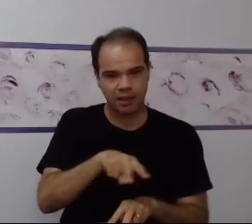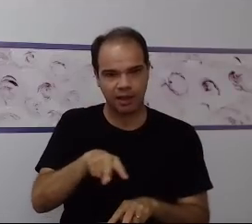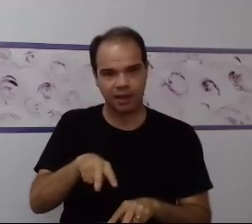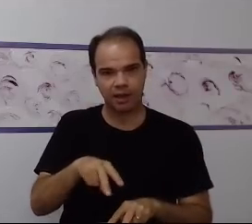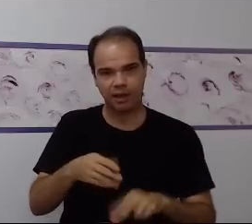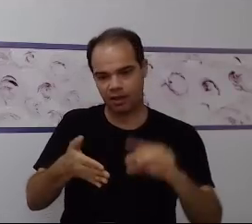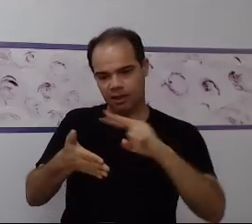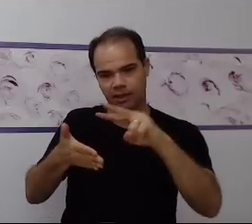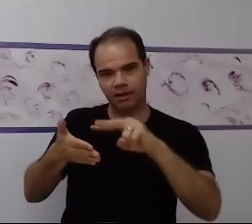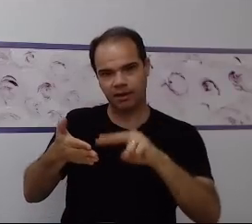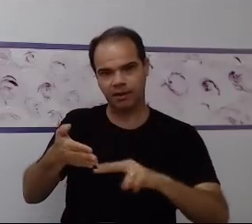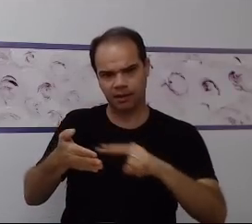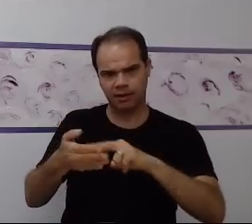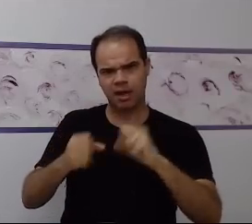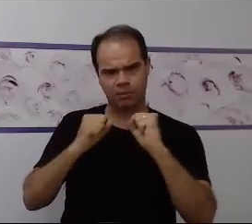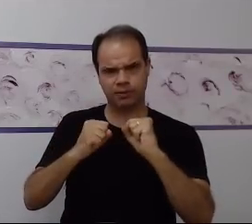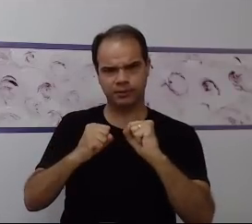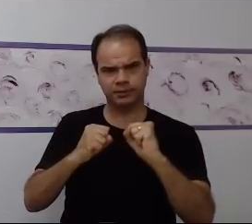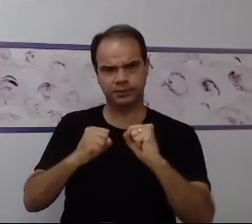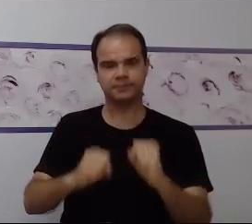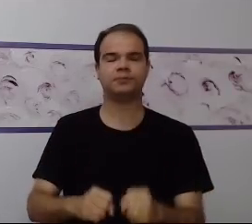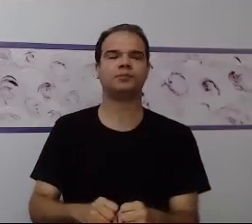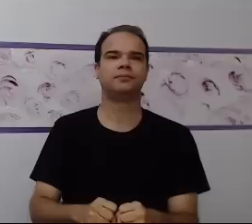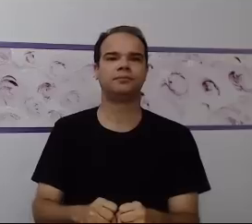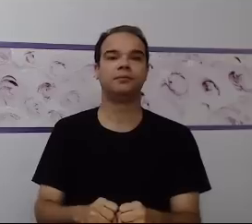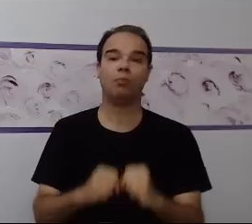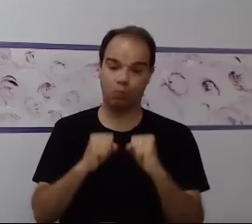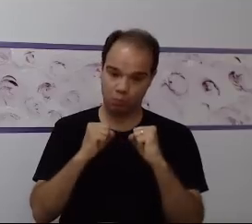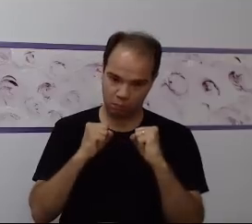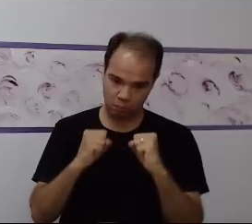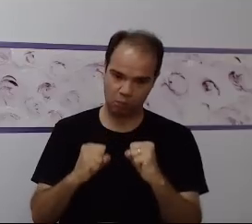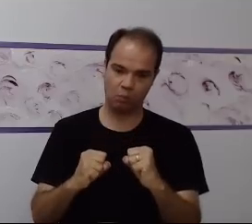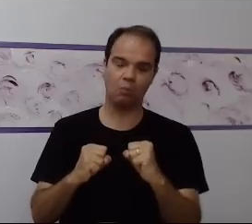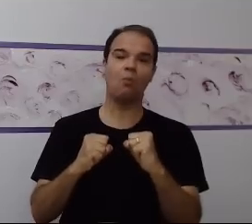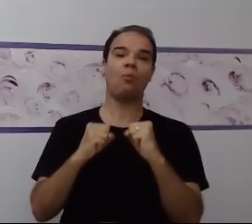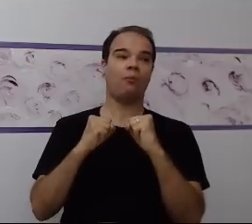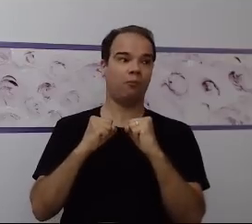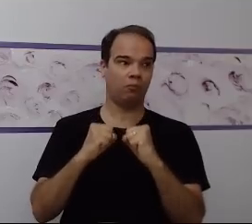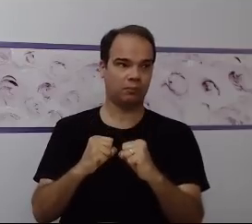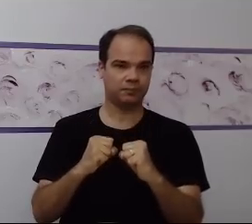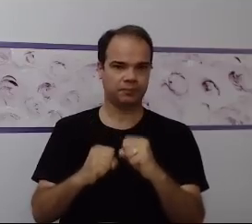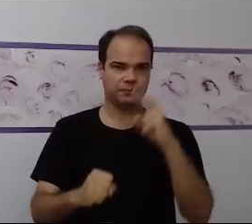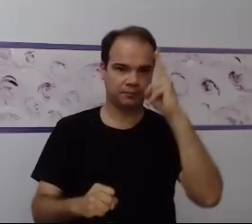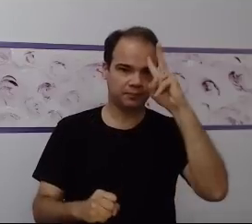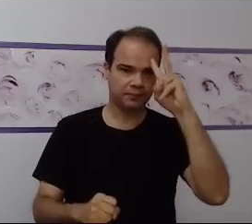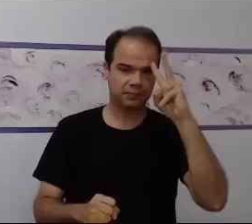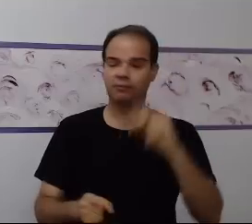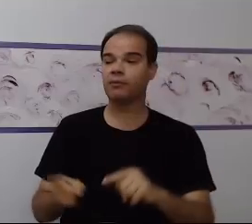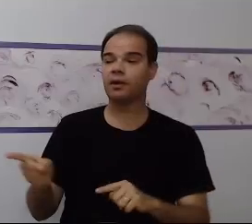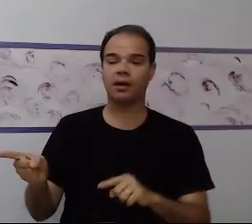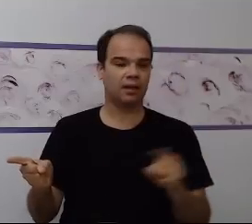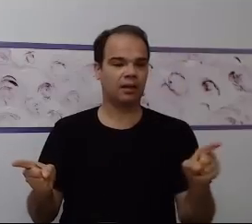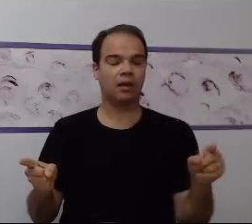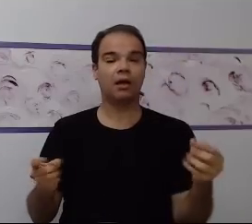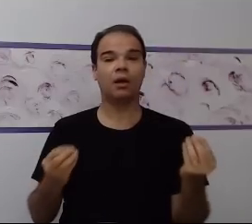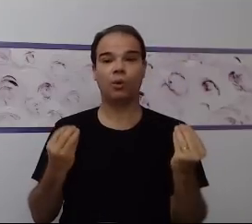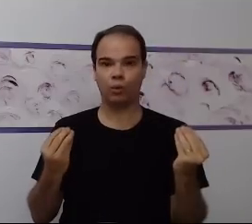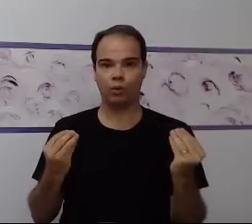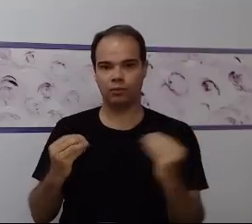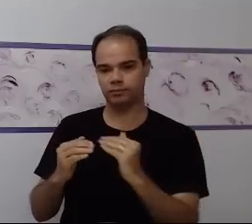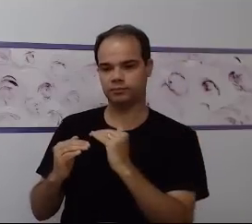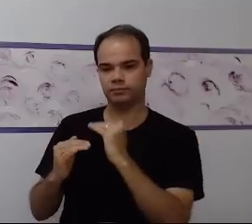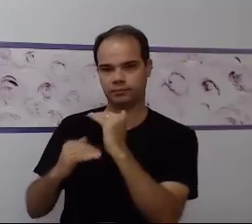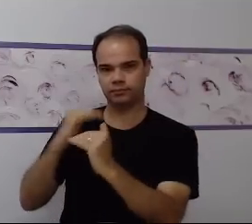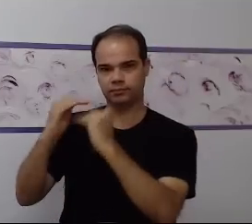Na verdade, para que eu... Lembra que a gente conversou lá no início que eu preciso sempre considerar o nível de desenvolvimento dessa criança.